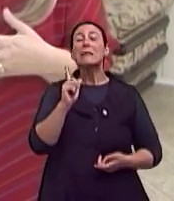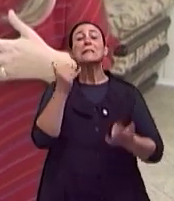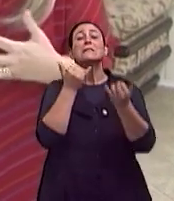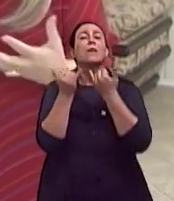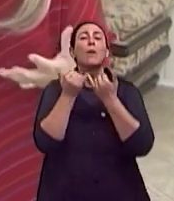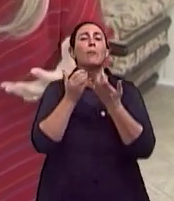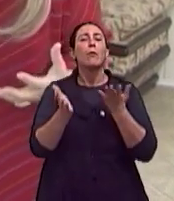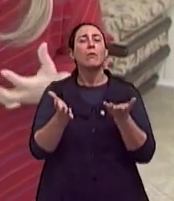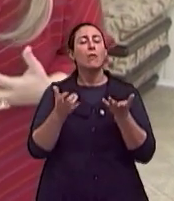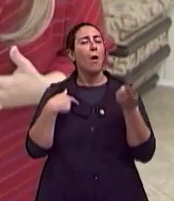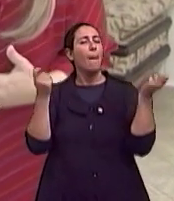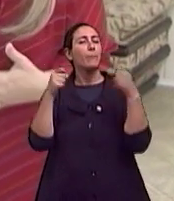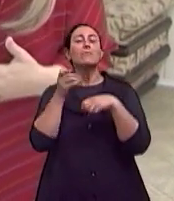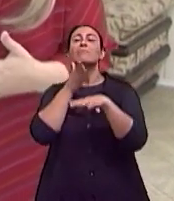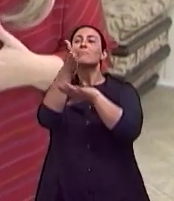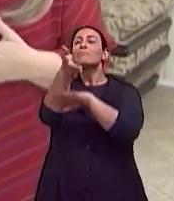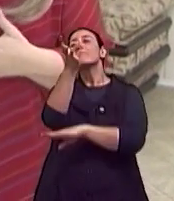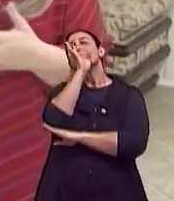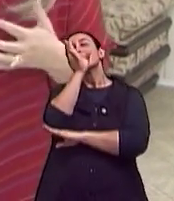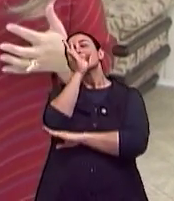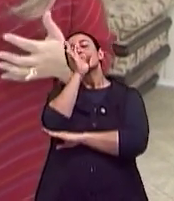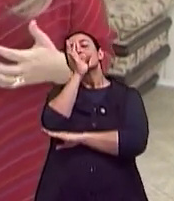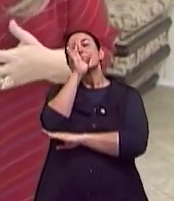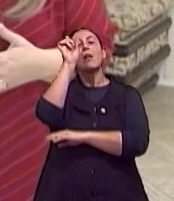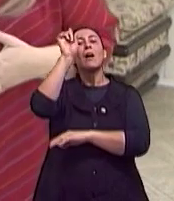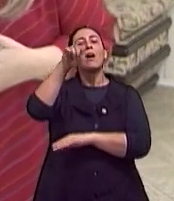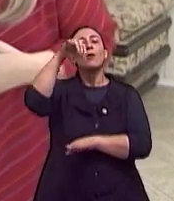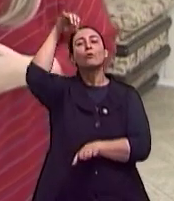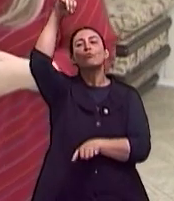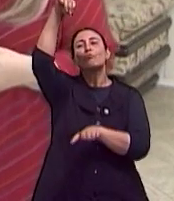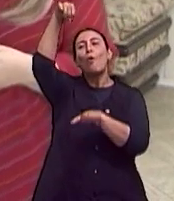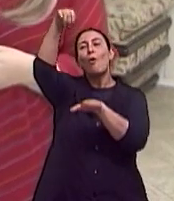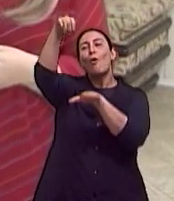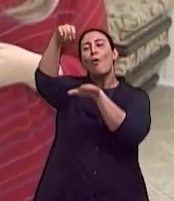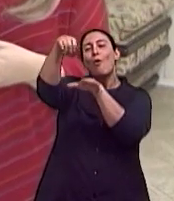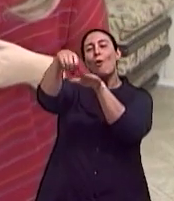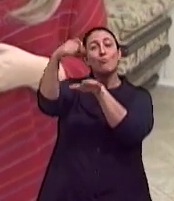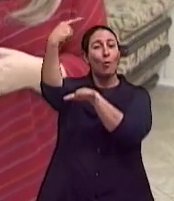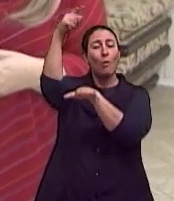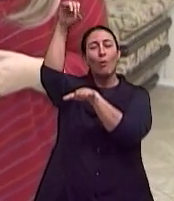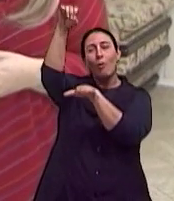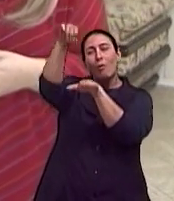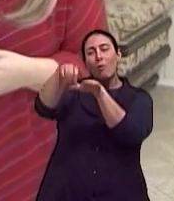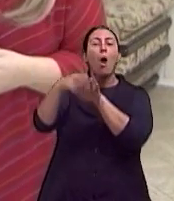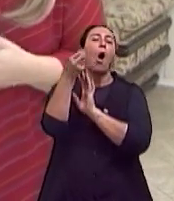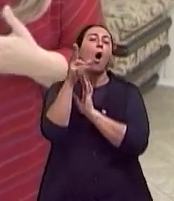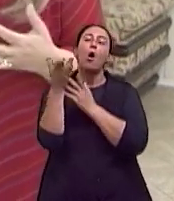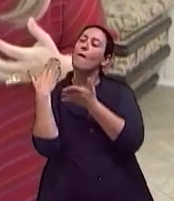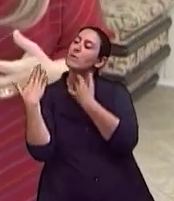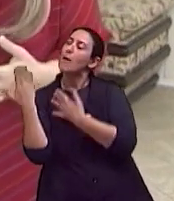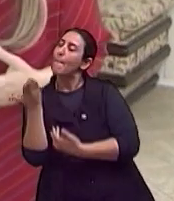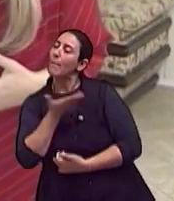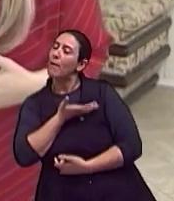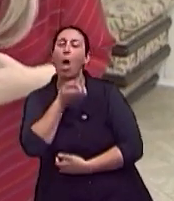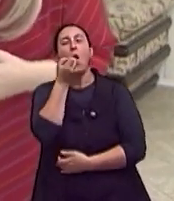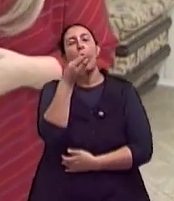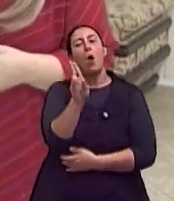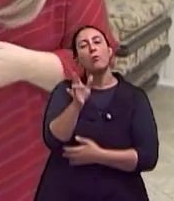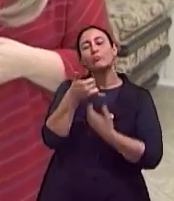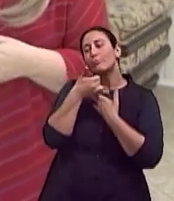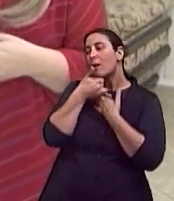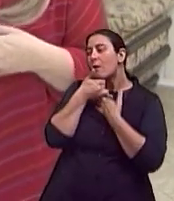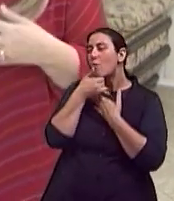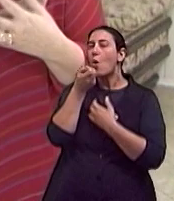dar-se a assistir um pôr do sol, a conversar com uma amiga, tomar no chimarrão, né, à beira do Guaíba.